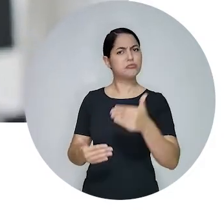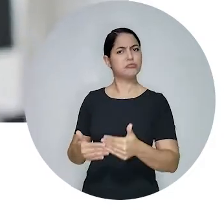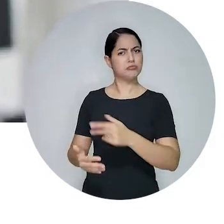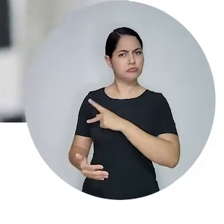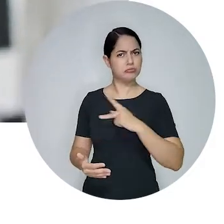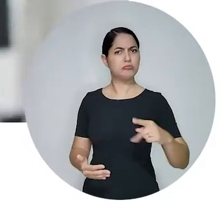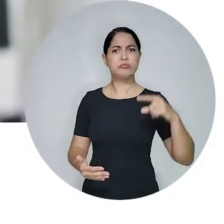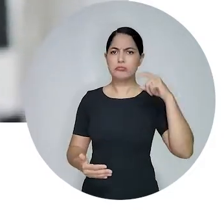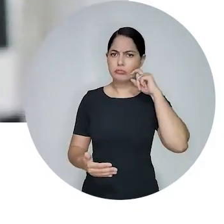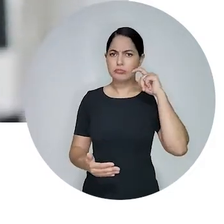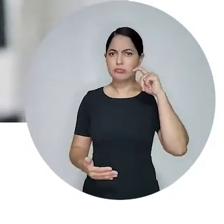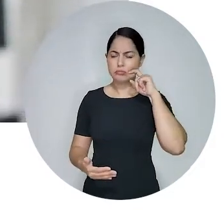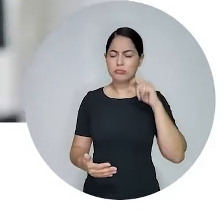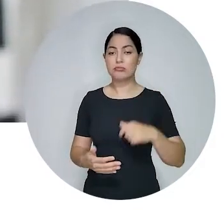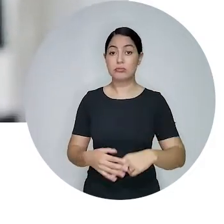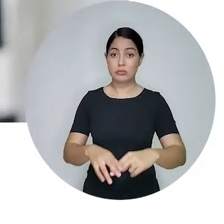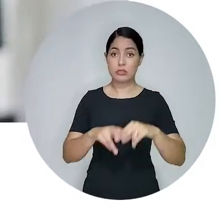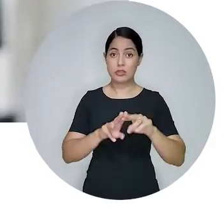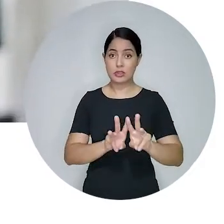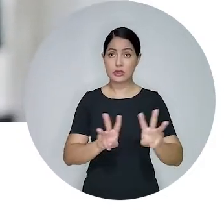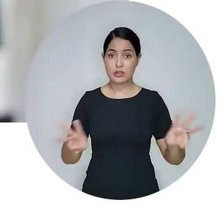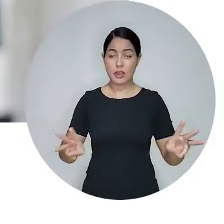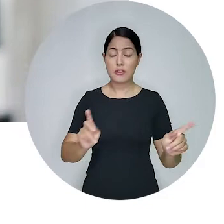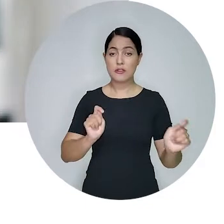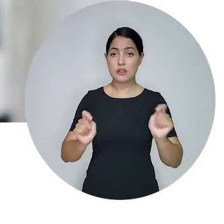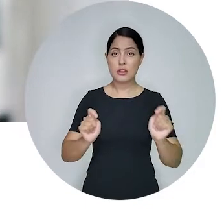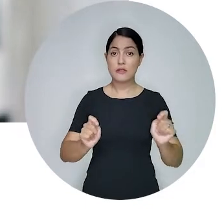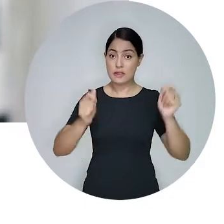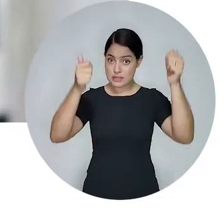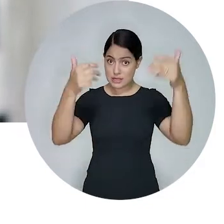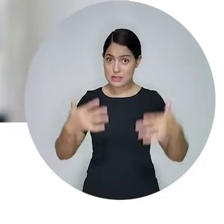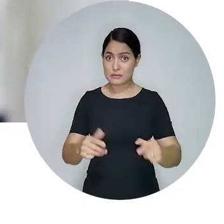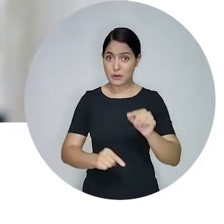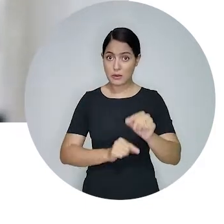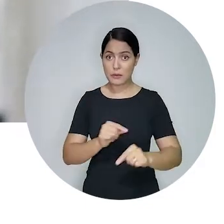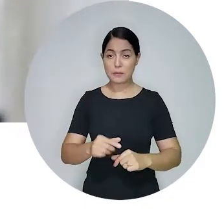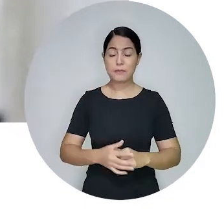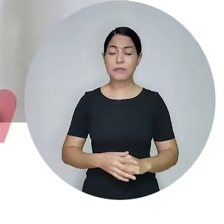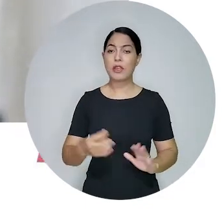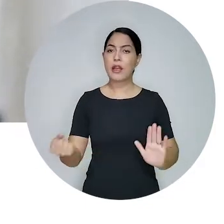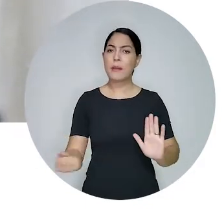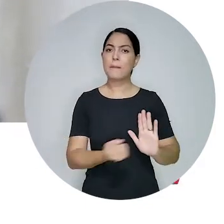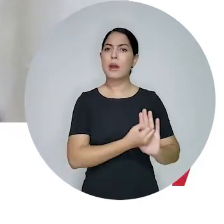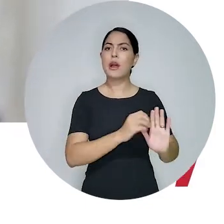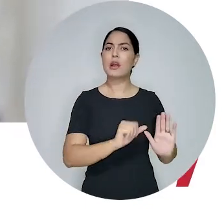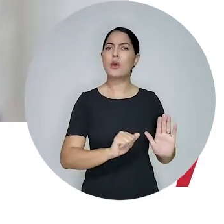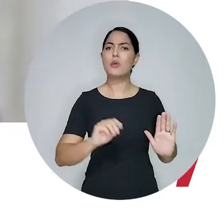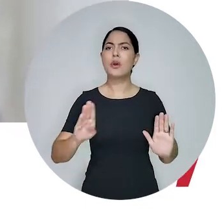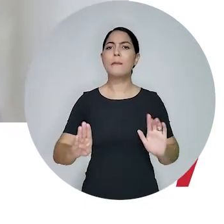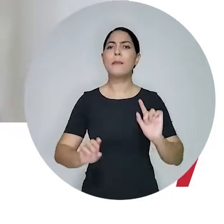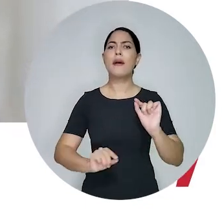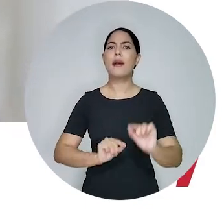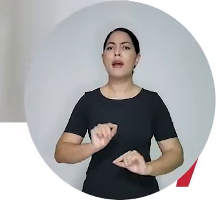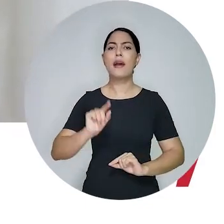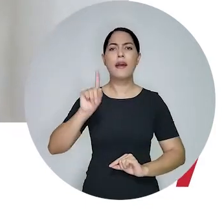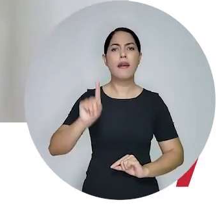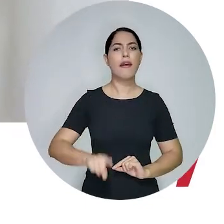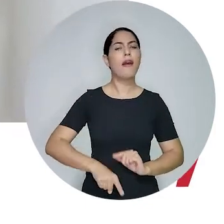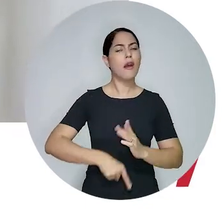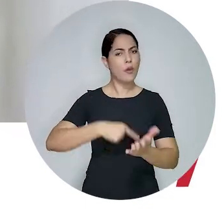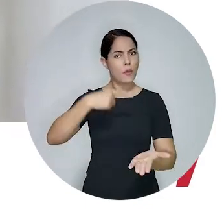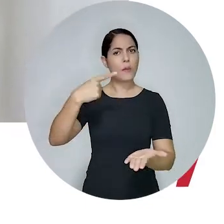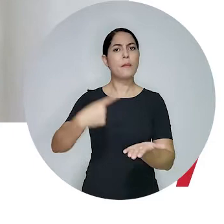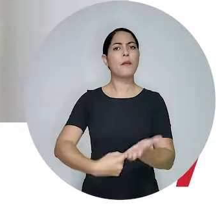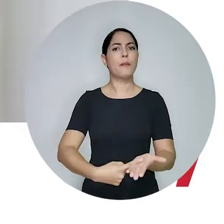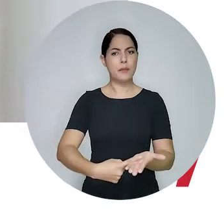posicionamento apresentado por Beto Simonetti. Em entrevista ao site, ela ressalta, abre aspas, que o selo é atribuído por uma